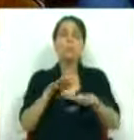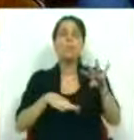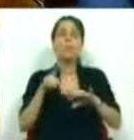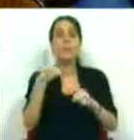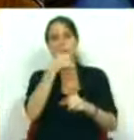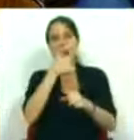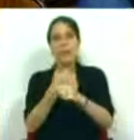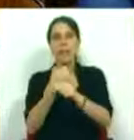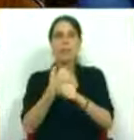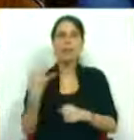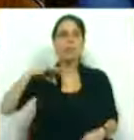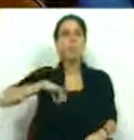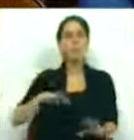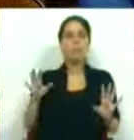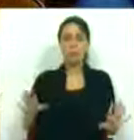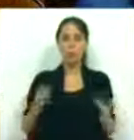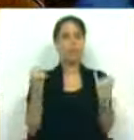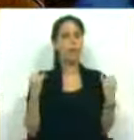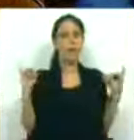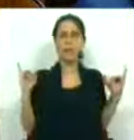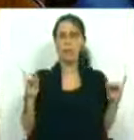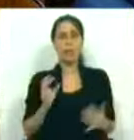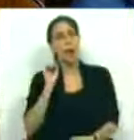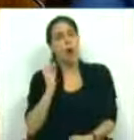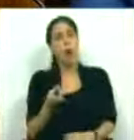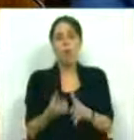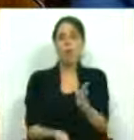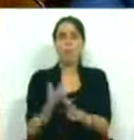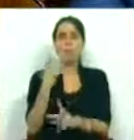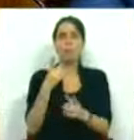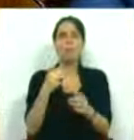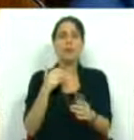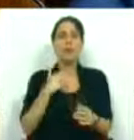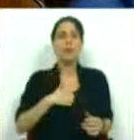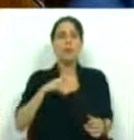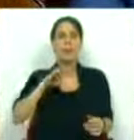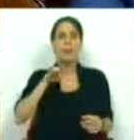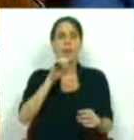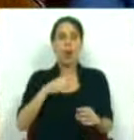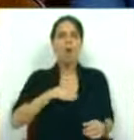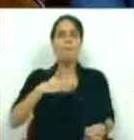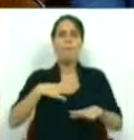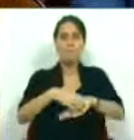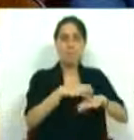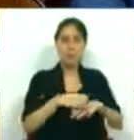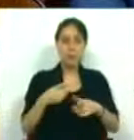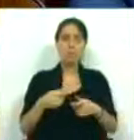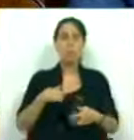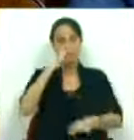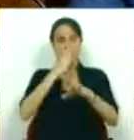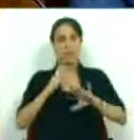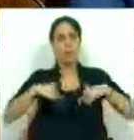exercício de uma atividade profissional independente ou da criação de uma microempresa. O estímulo ao